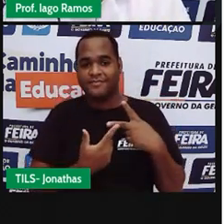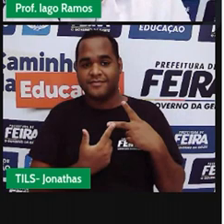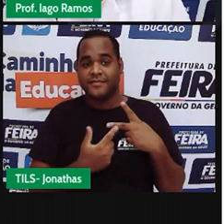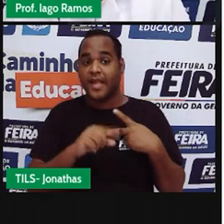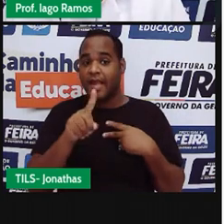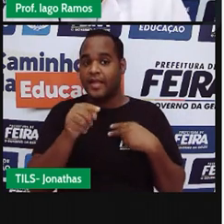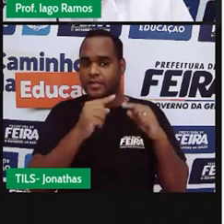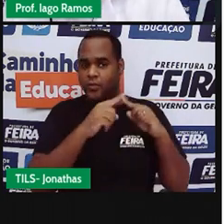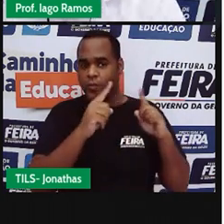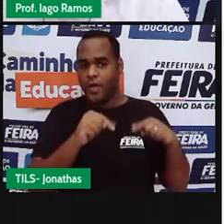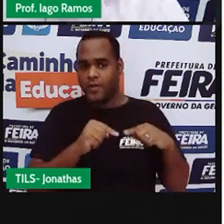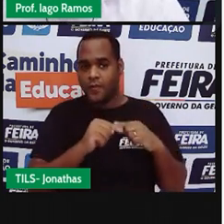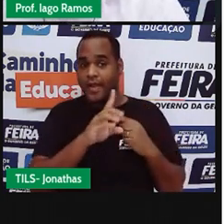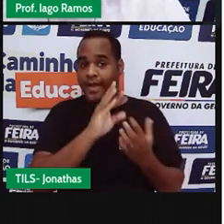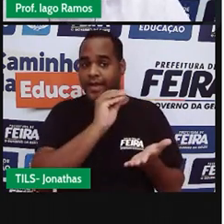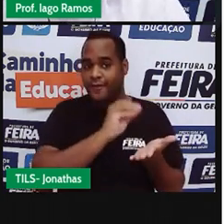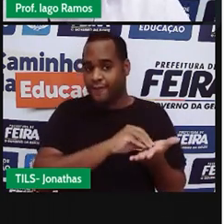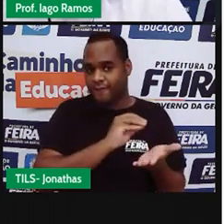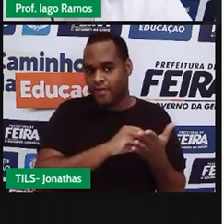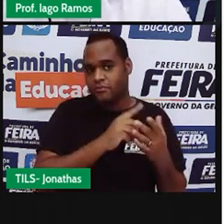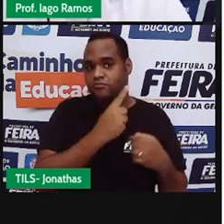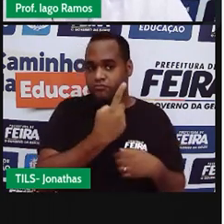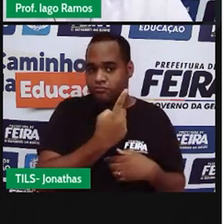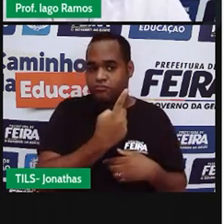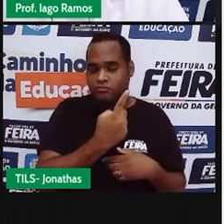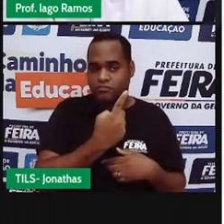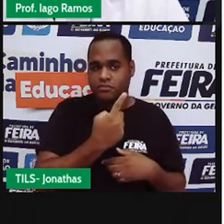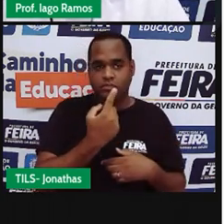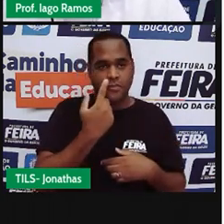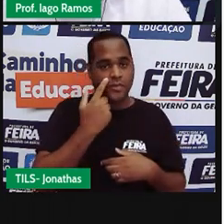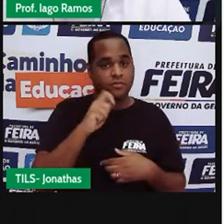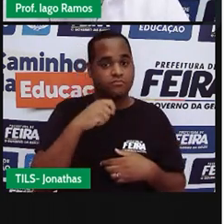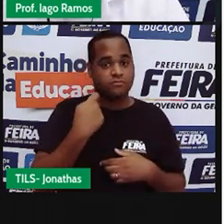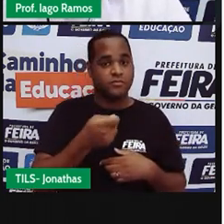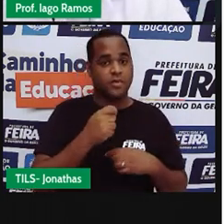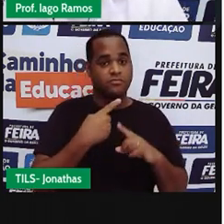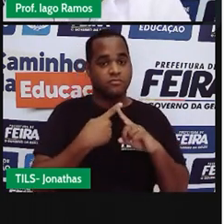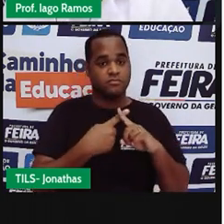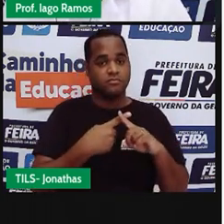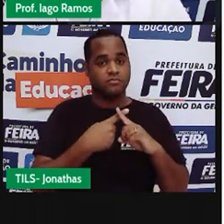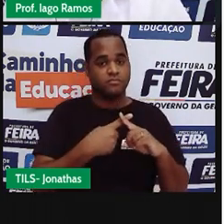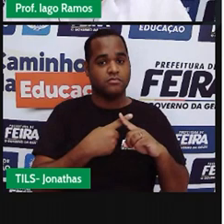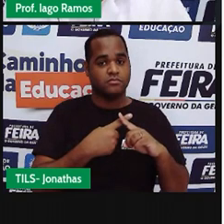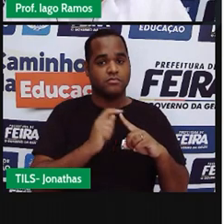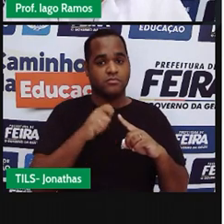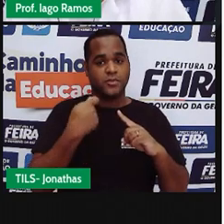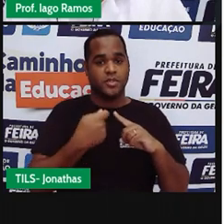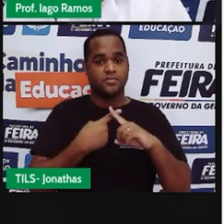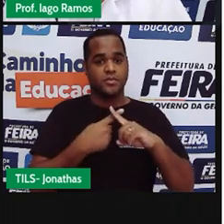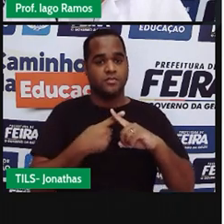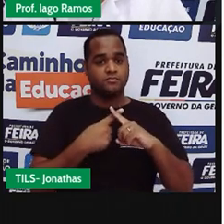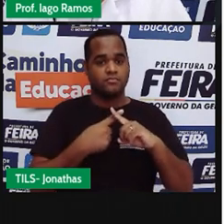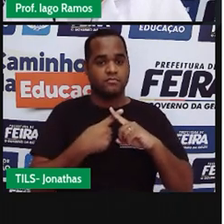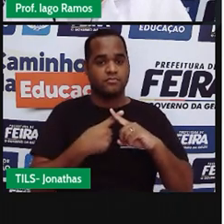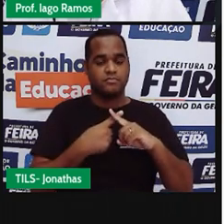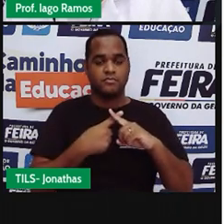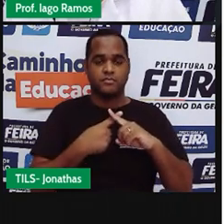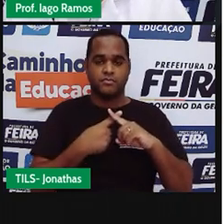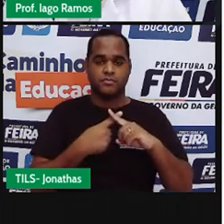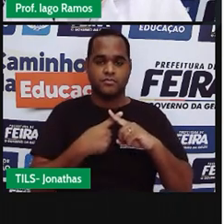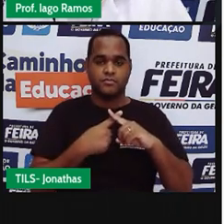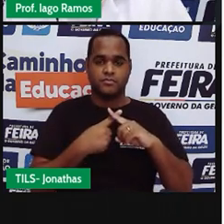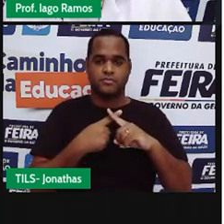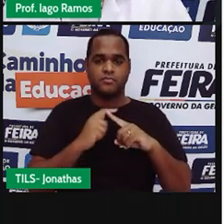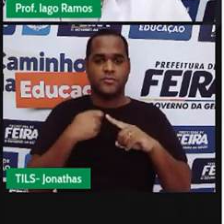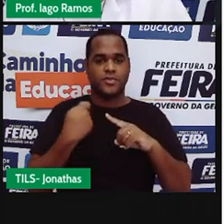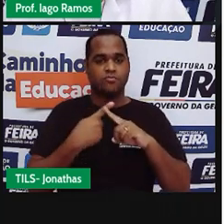Aquele ângulozinho que está faltando ali, eu vou chamar de x. x, x, x. Aqui, ó. Ó o x